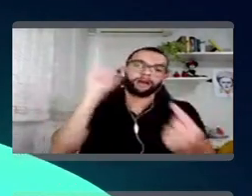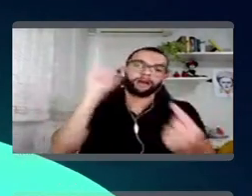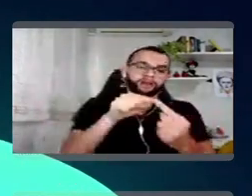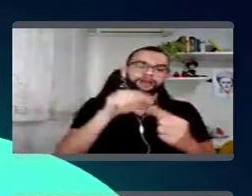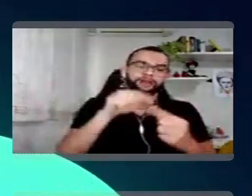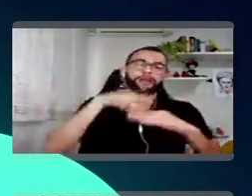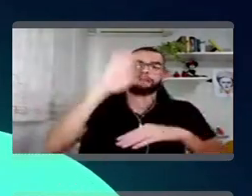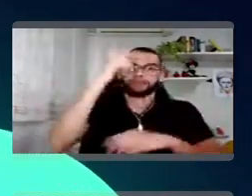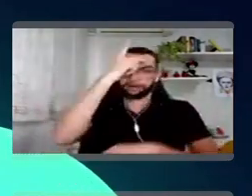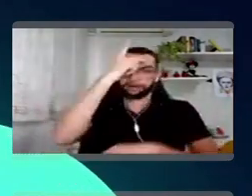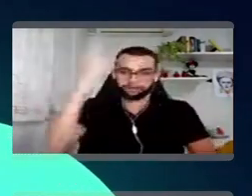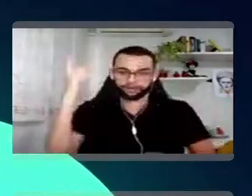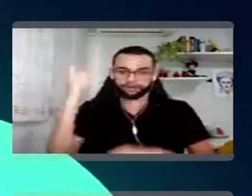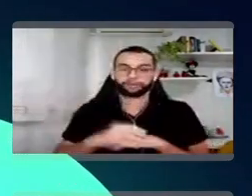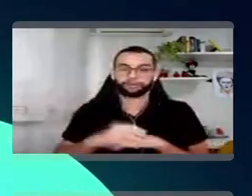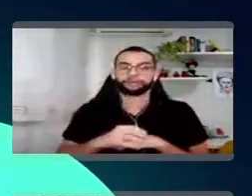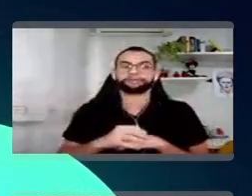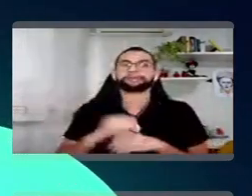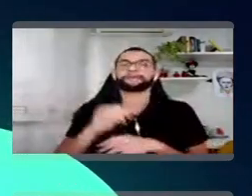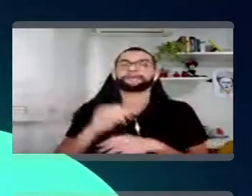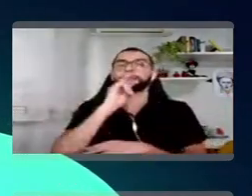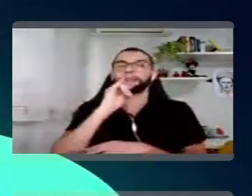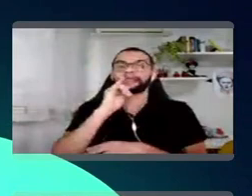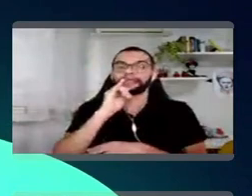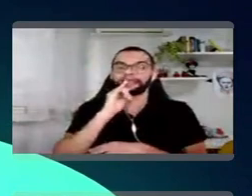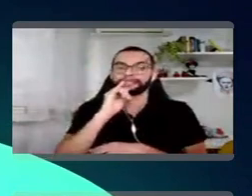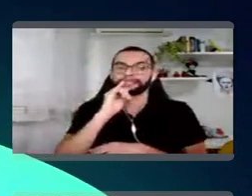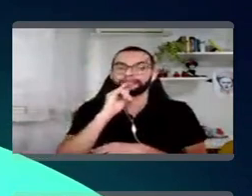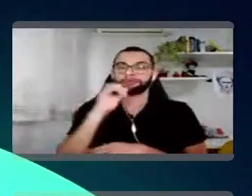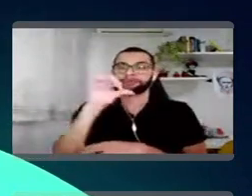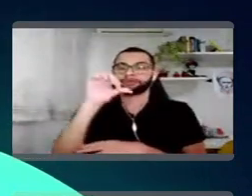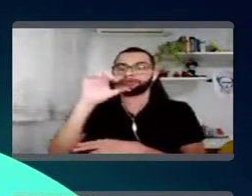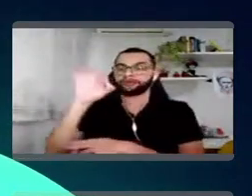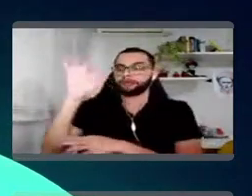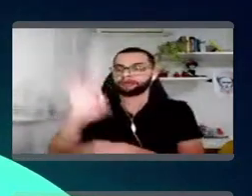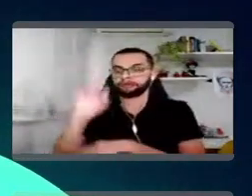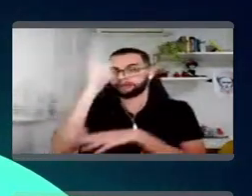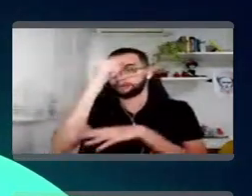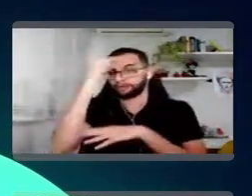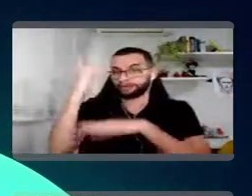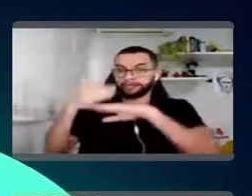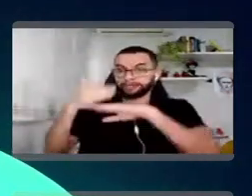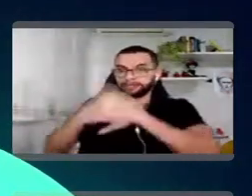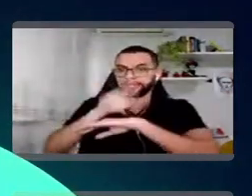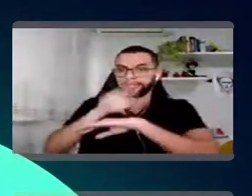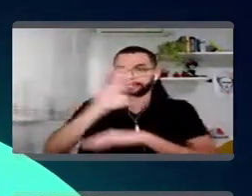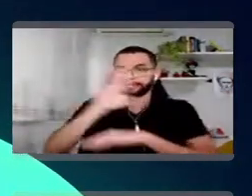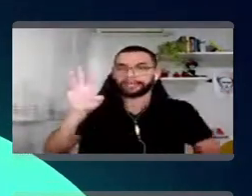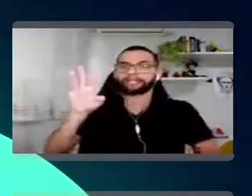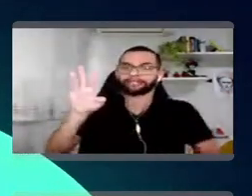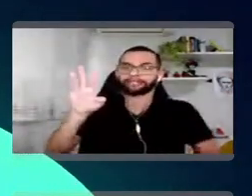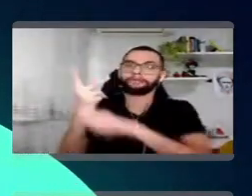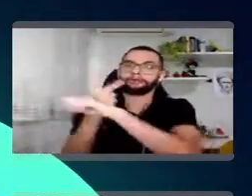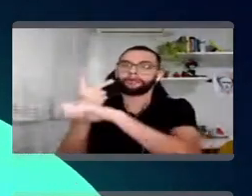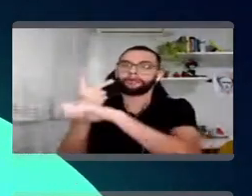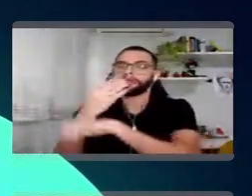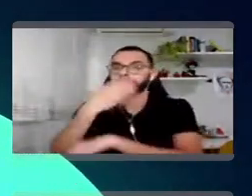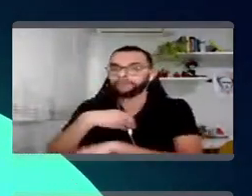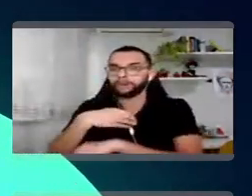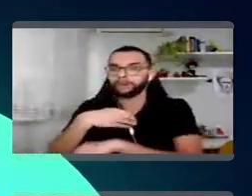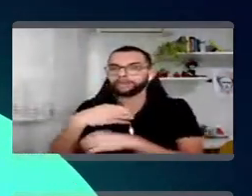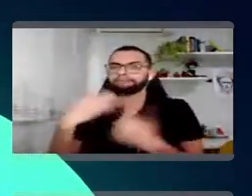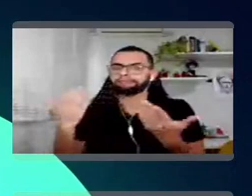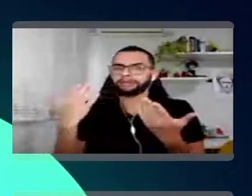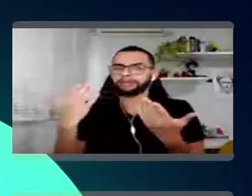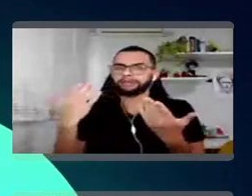Então, vamos supor que, por exemplo, 90% dos nossos clientes que entram no site buscam por iPhone. Pô, será que já não faz sentido eu mostrar